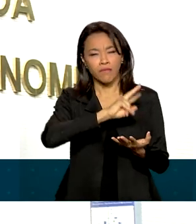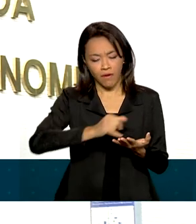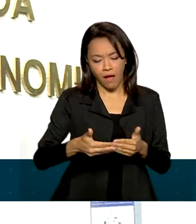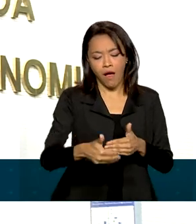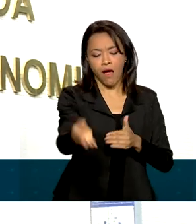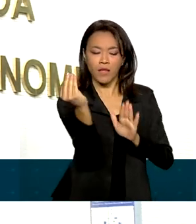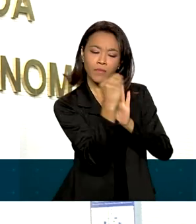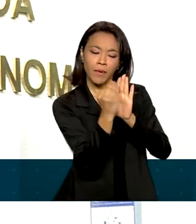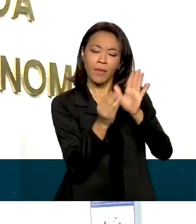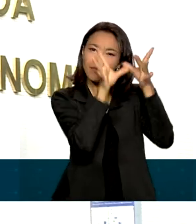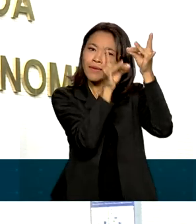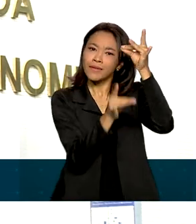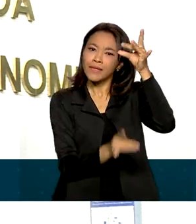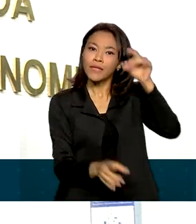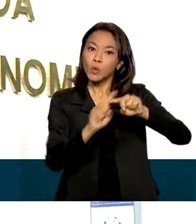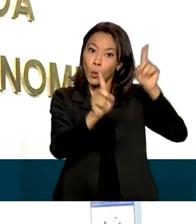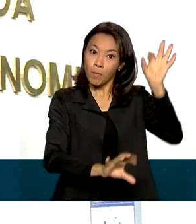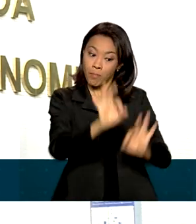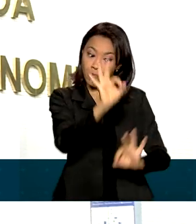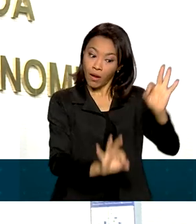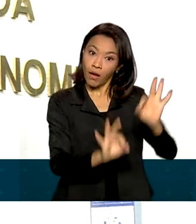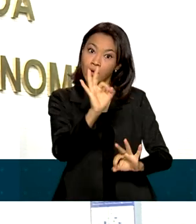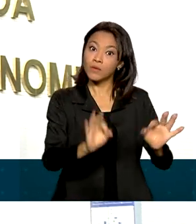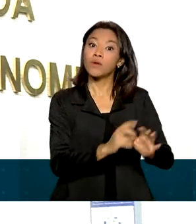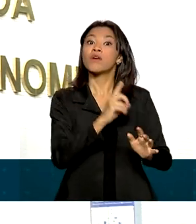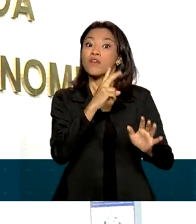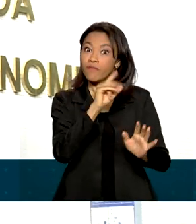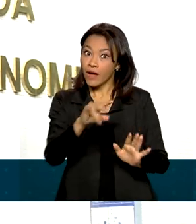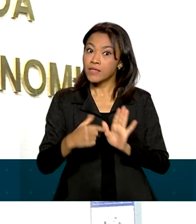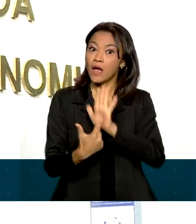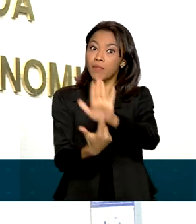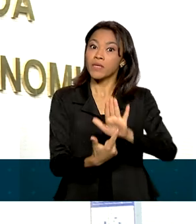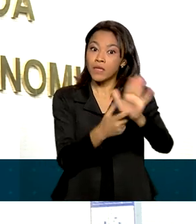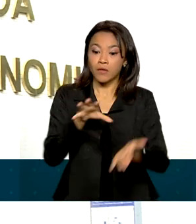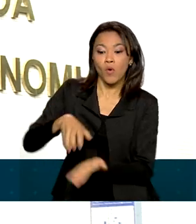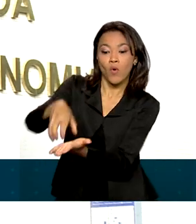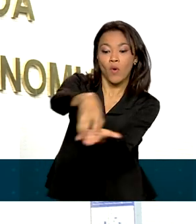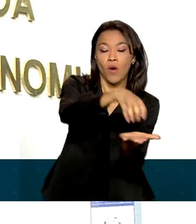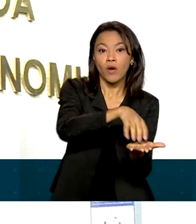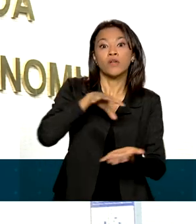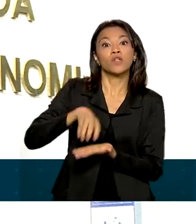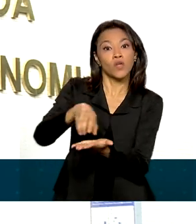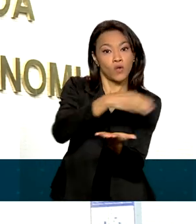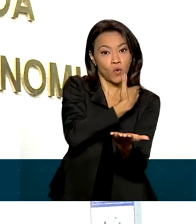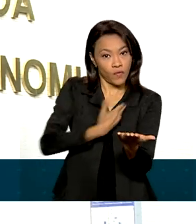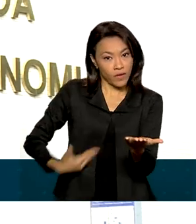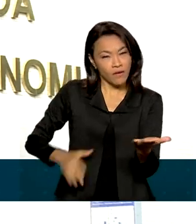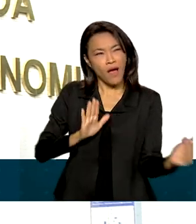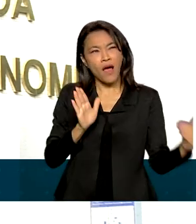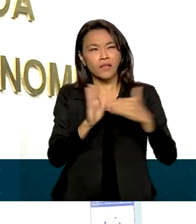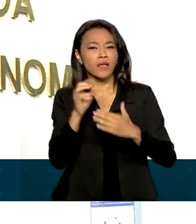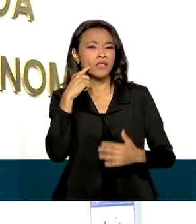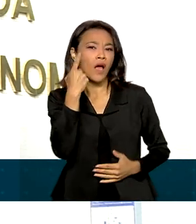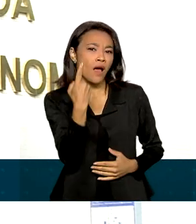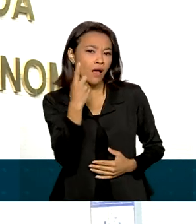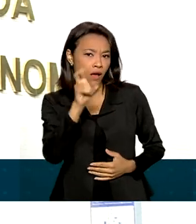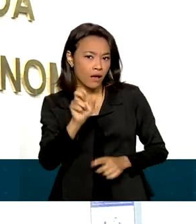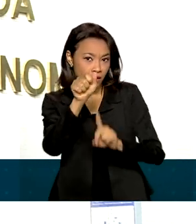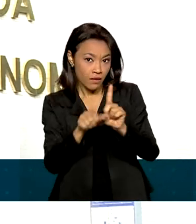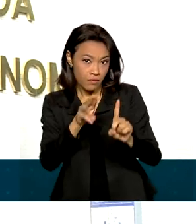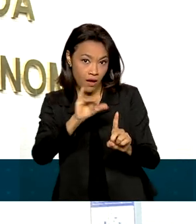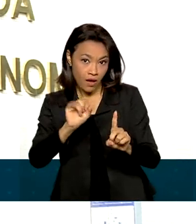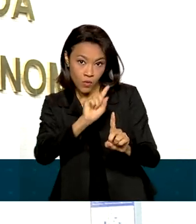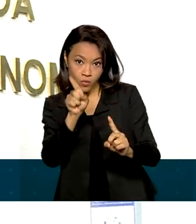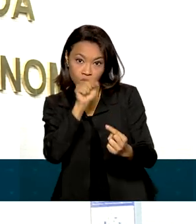plano anual de contratações, a ser apresentado por órgãos e entidades federais até a primeira quinzena de maio. O objetivo do